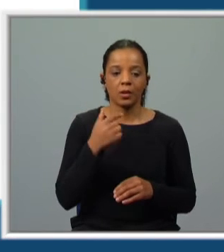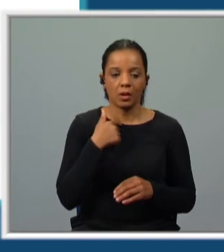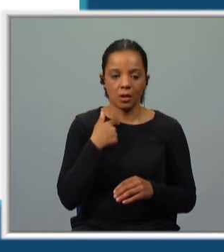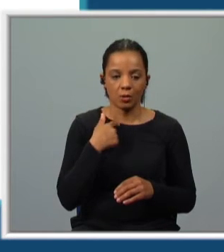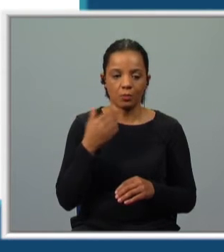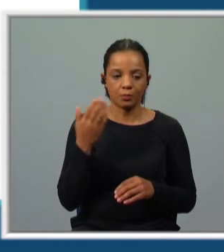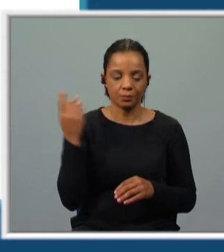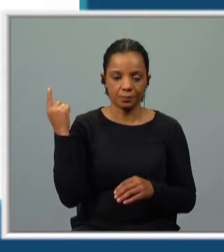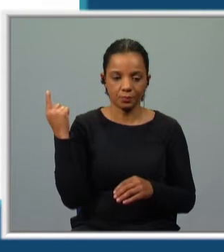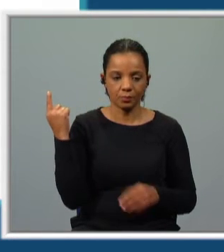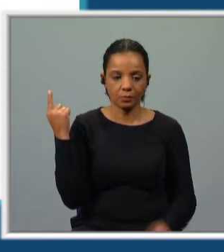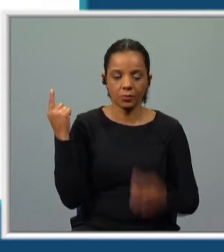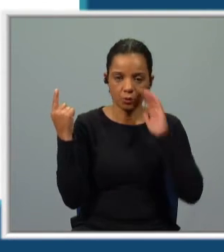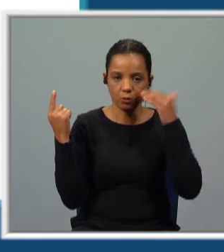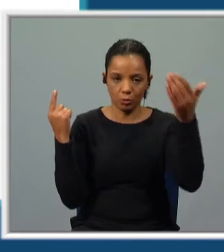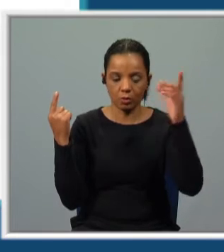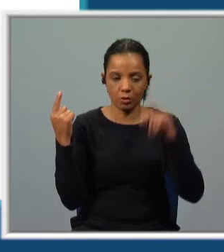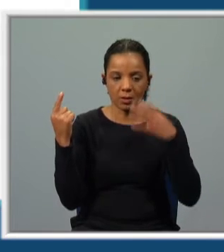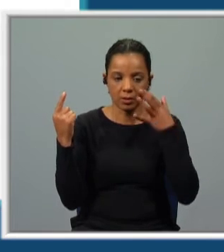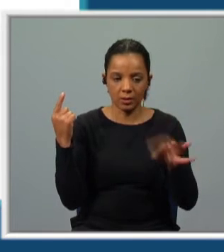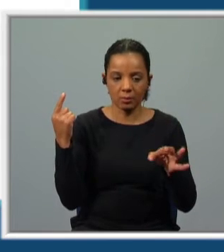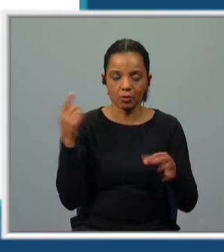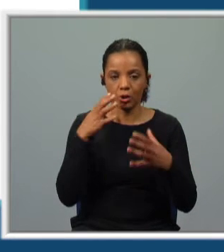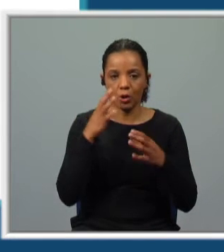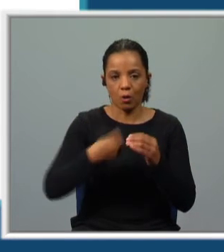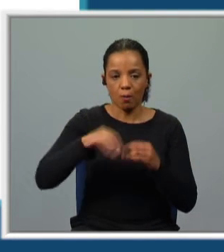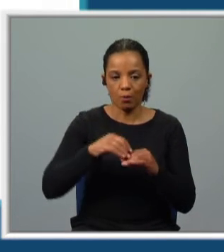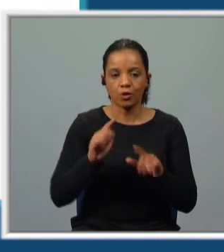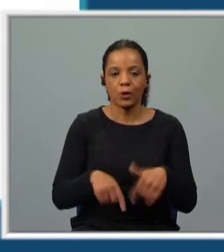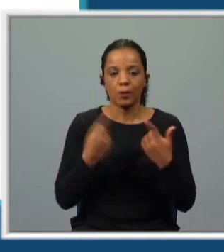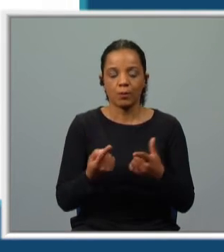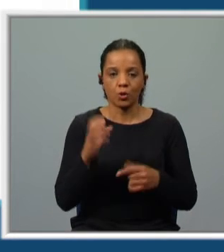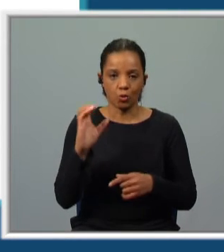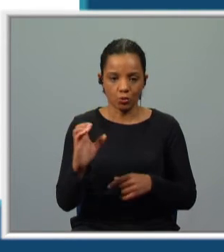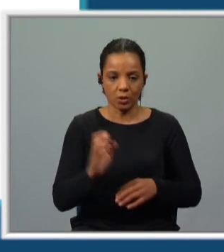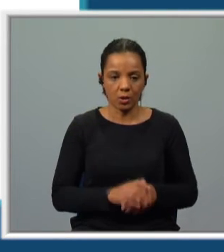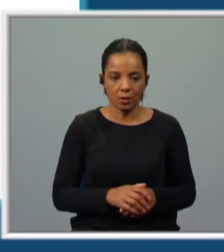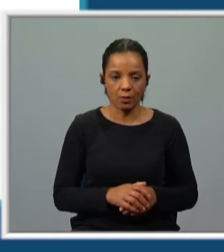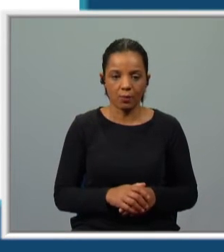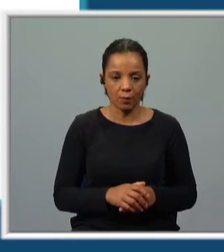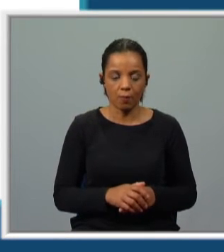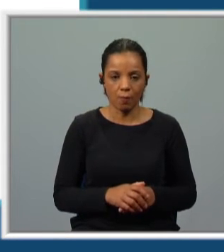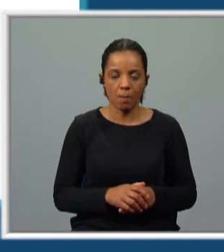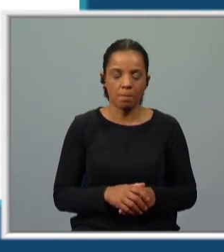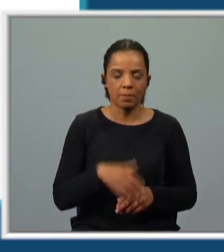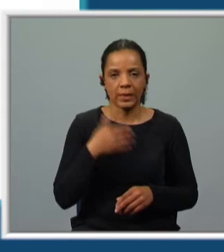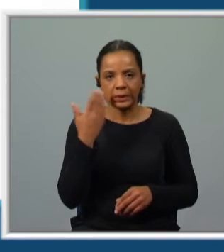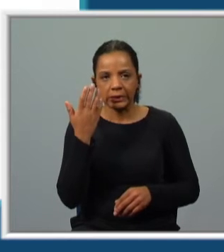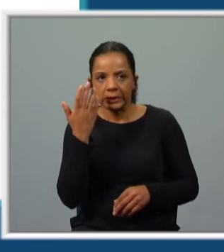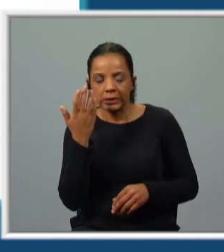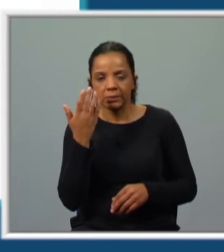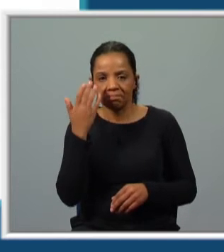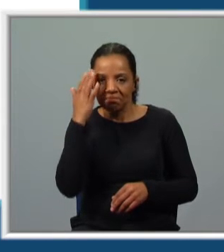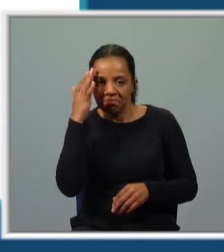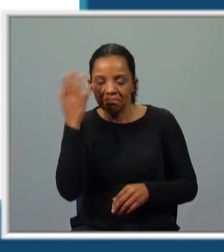eu terei cantado, é o futuro, também simples e composto. E depois, no modo conjuntivo, das suposições, dos desejos,